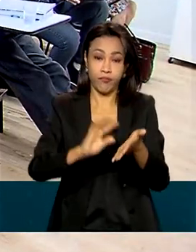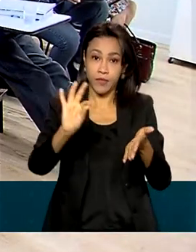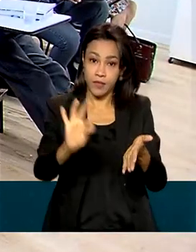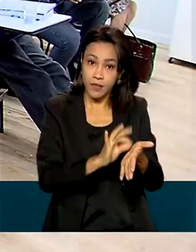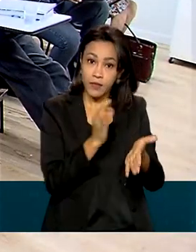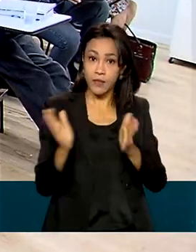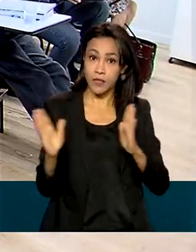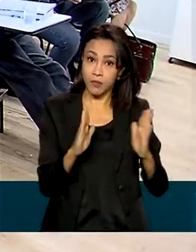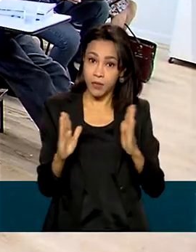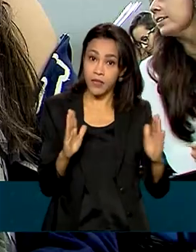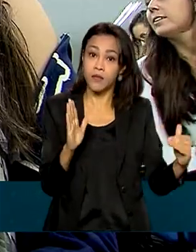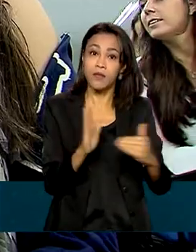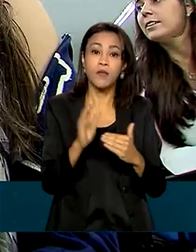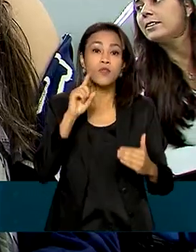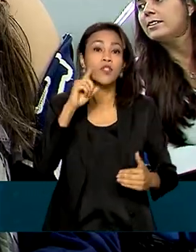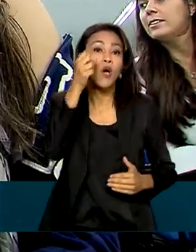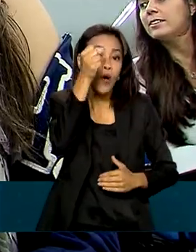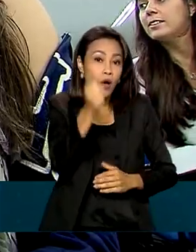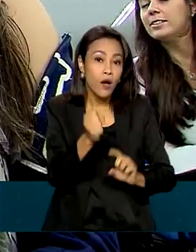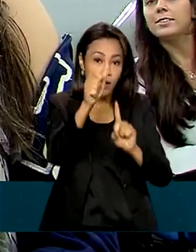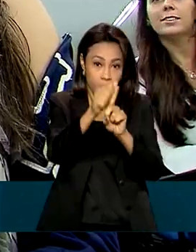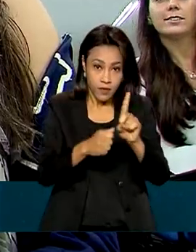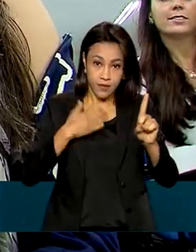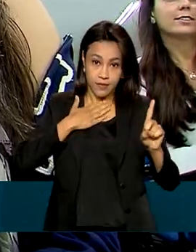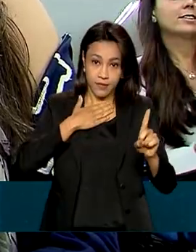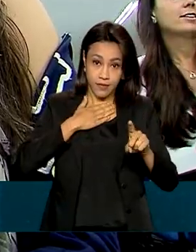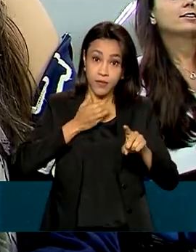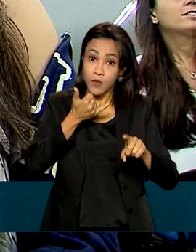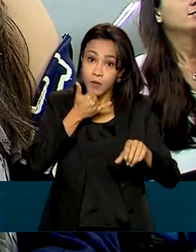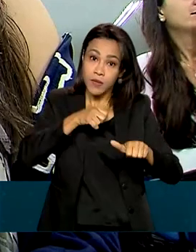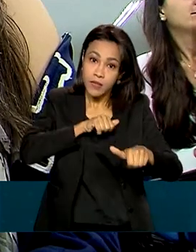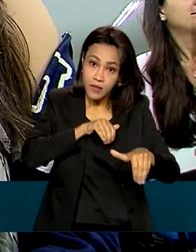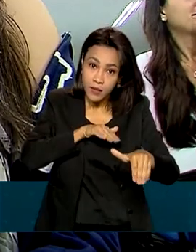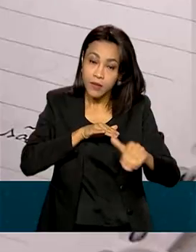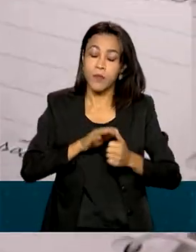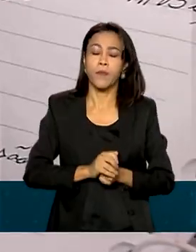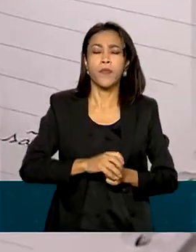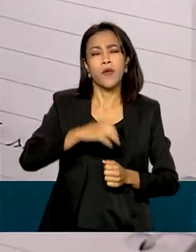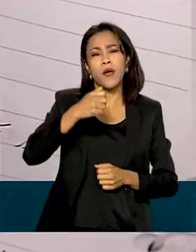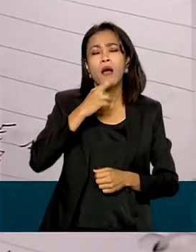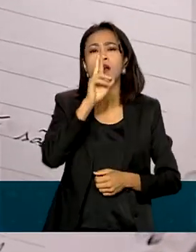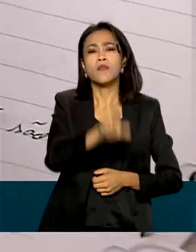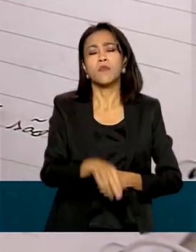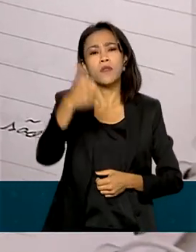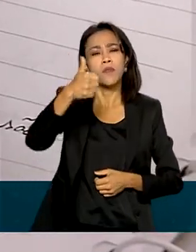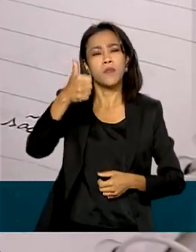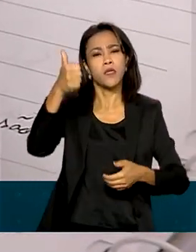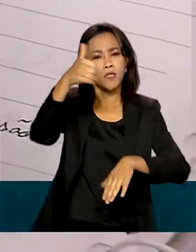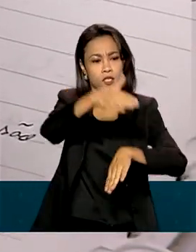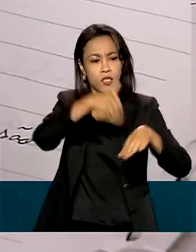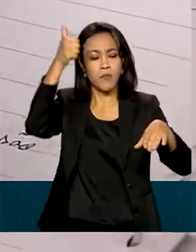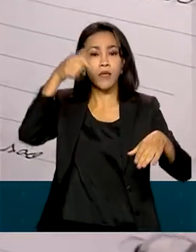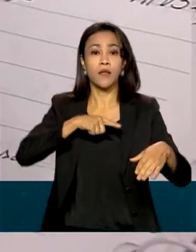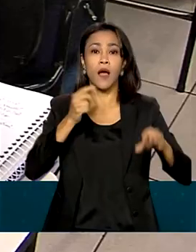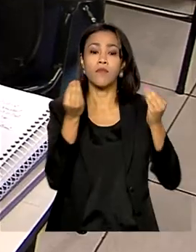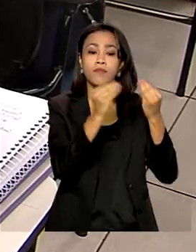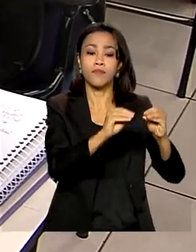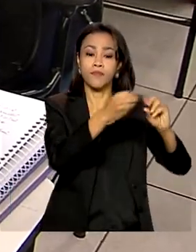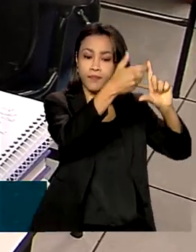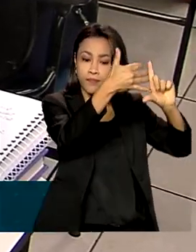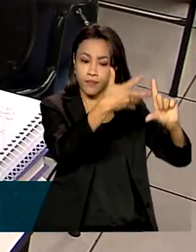período vai até o dia 8 de setembro, né, lembrando que o resultado da primeira chamada do ProUni está disponível no site